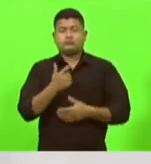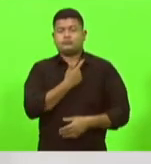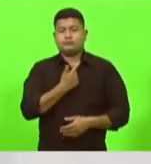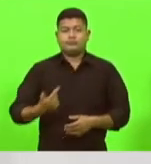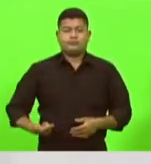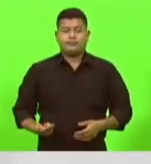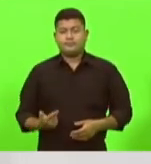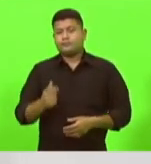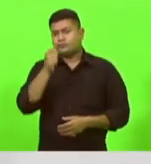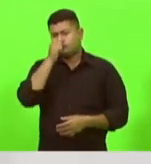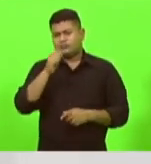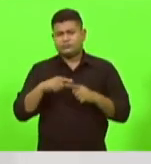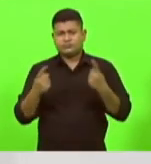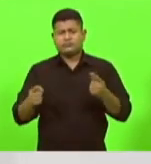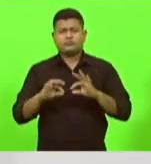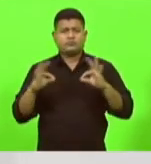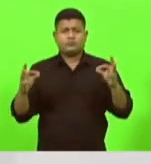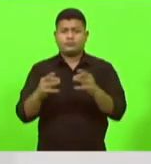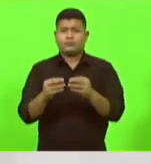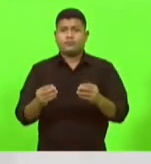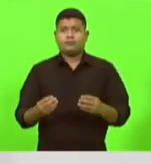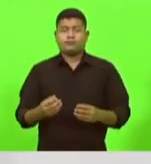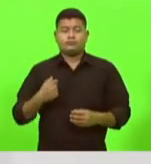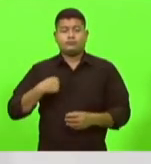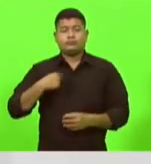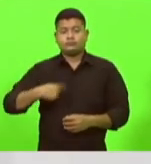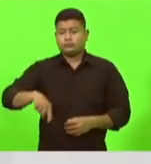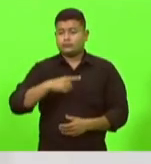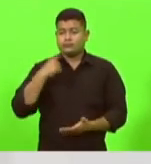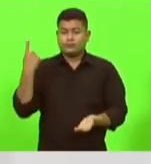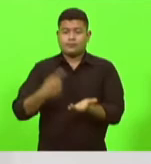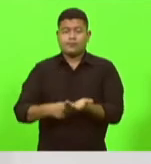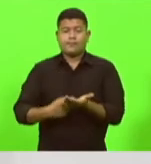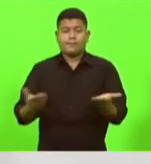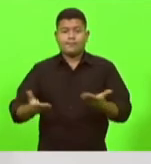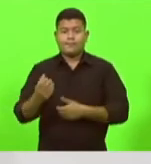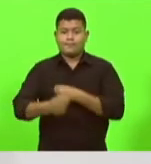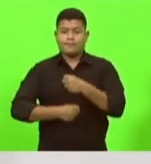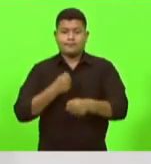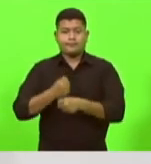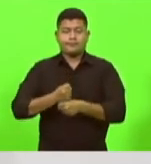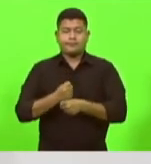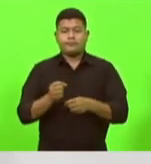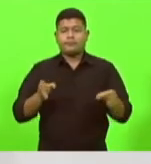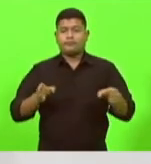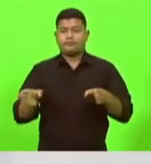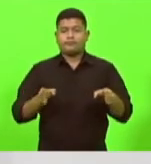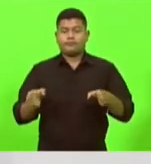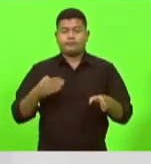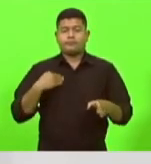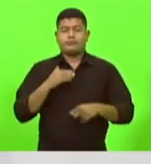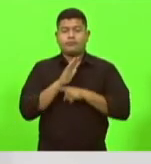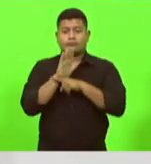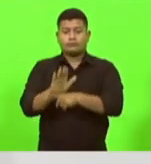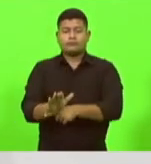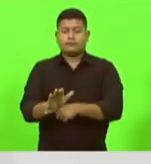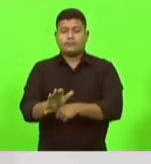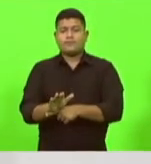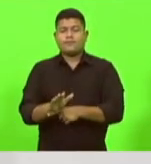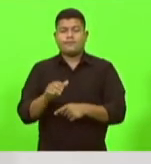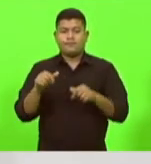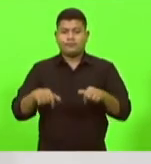enfim, todos, o nosso compromisso desse ano fazer o melhor pela condução da casa,